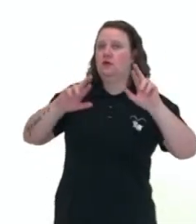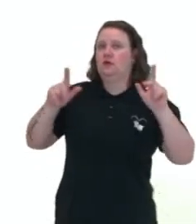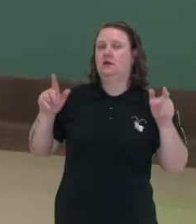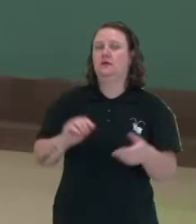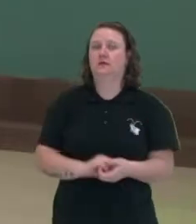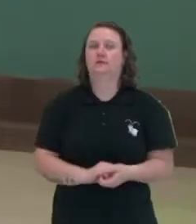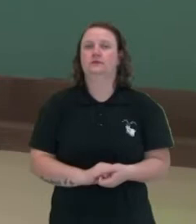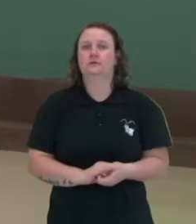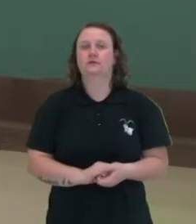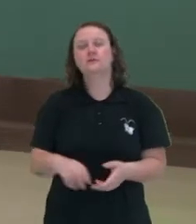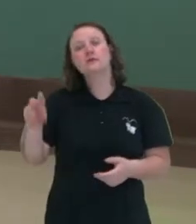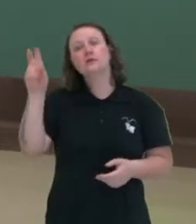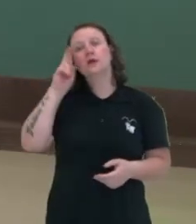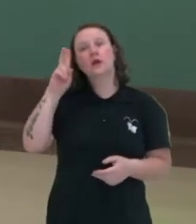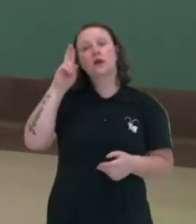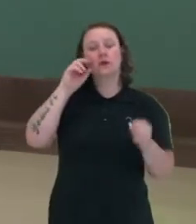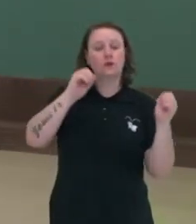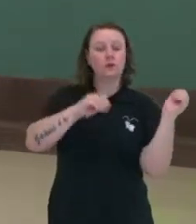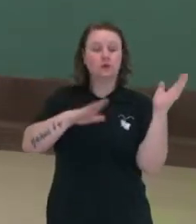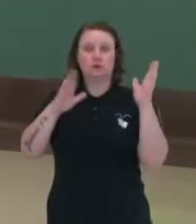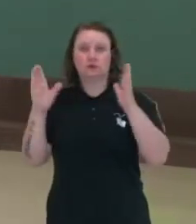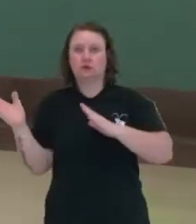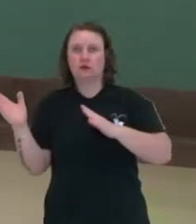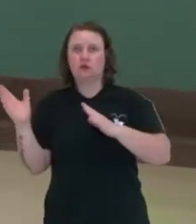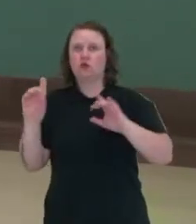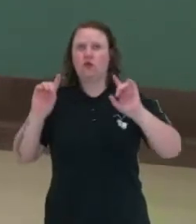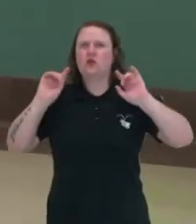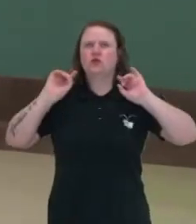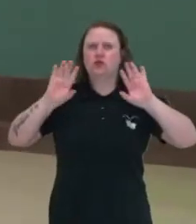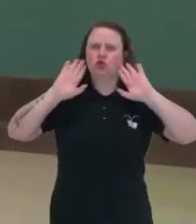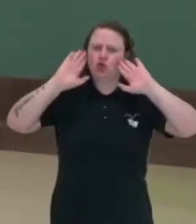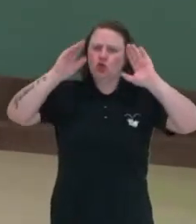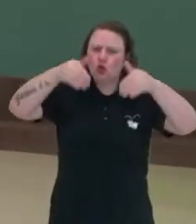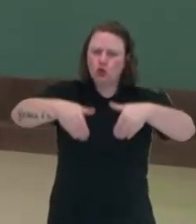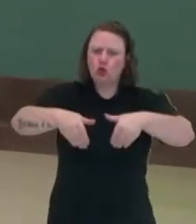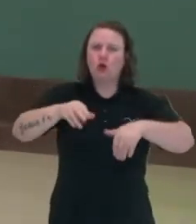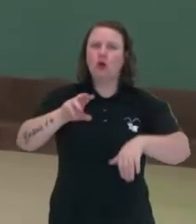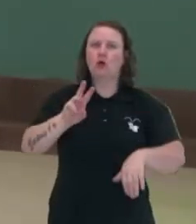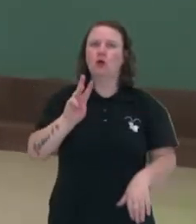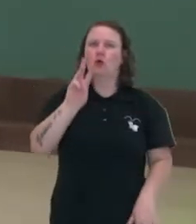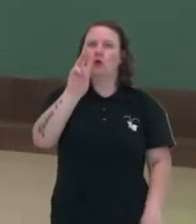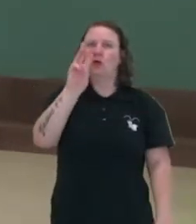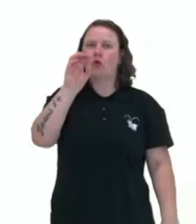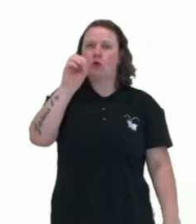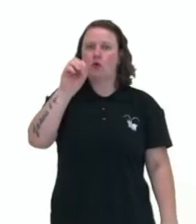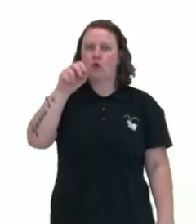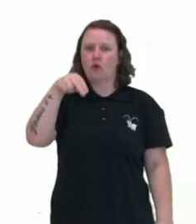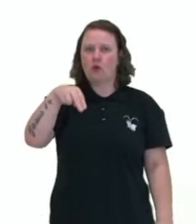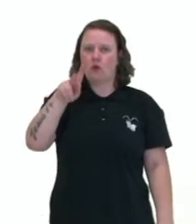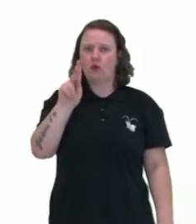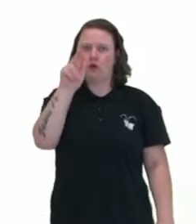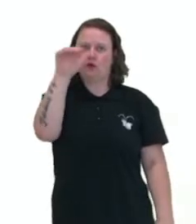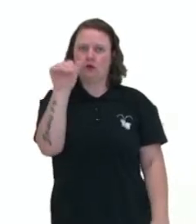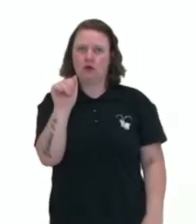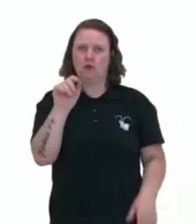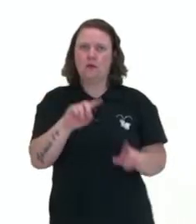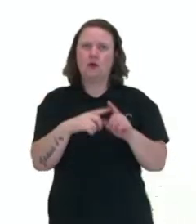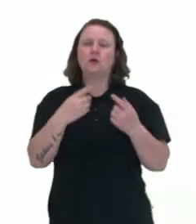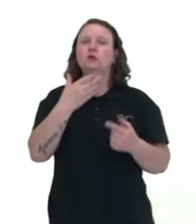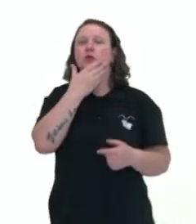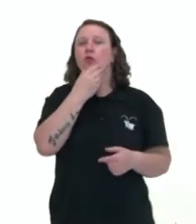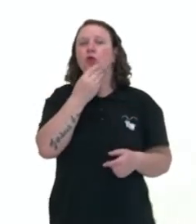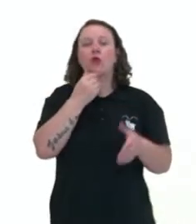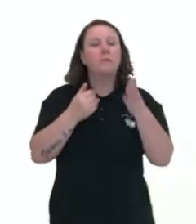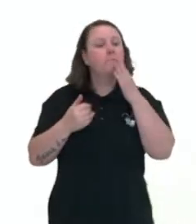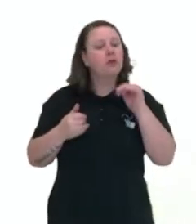a história aqui no livro não gira em torno do William Onkel, mas sim a respeito do Charlie Bucket,